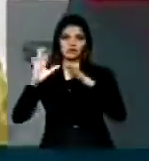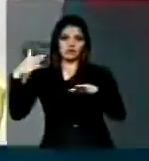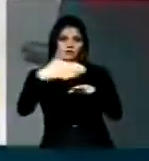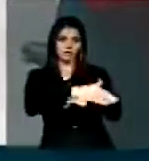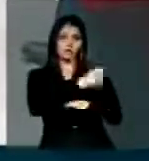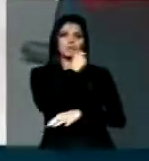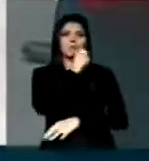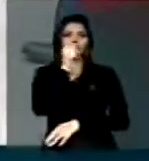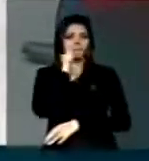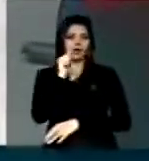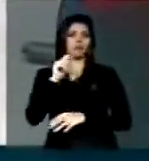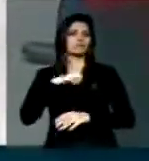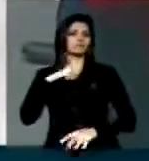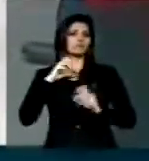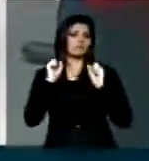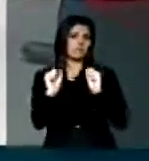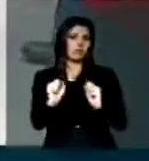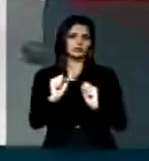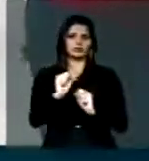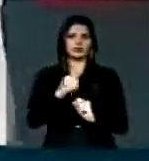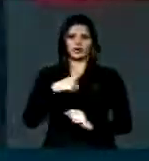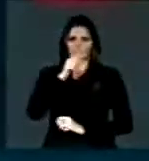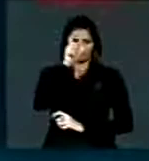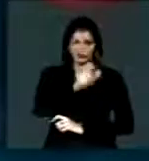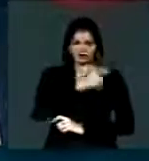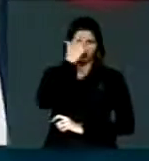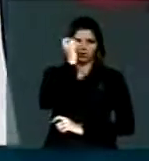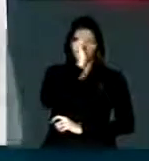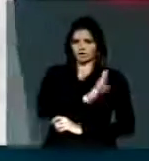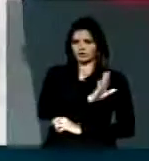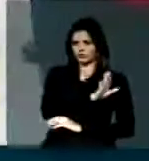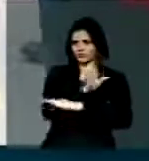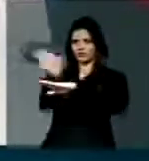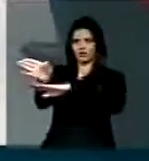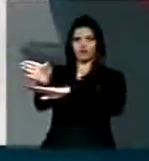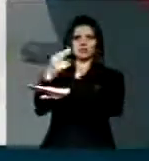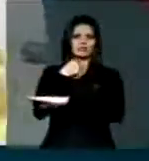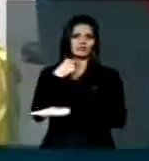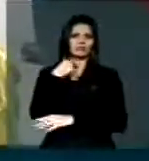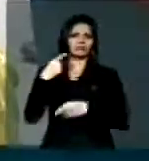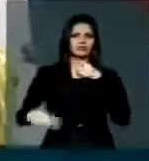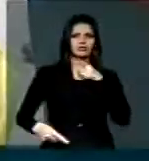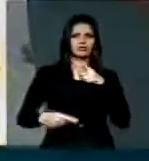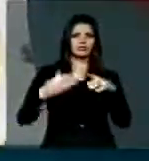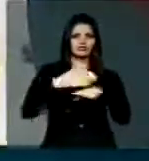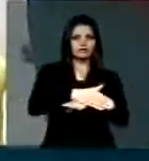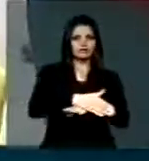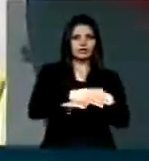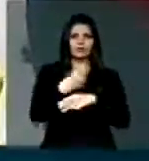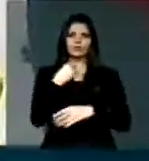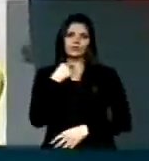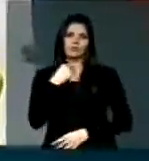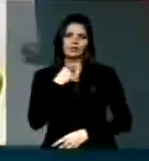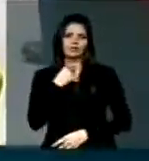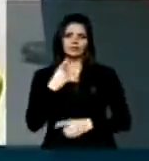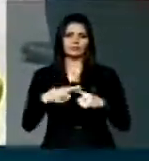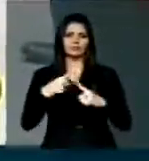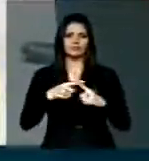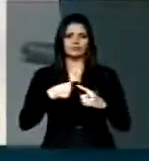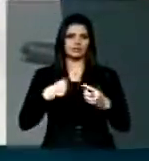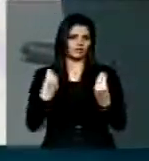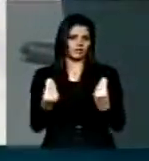Amapá através da Guiana e o brasileiro não tem direito de entrar na França através do